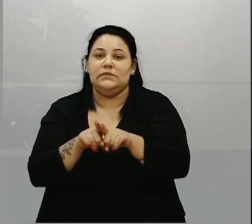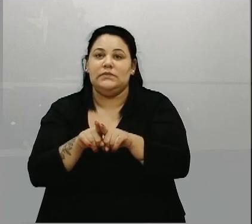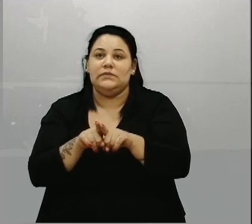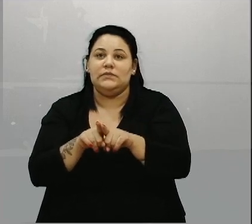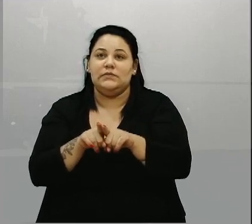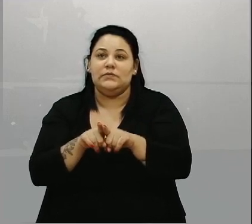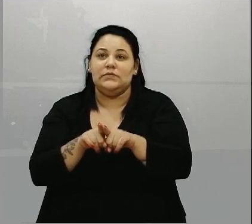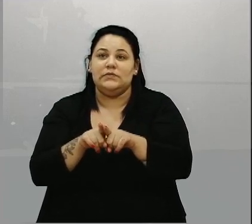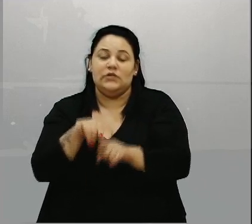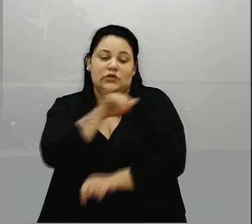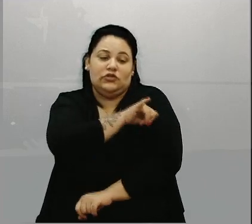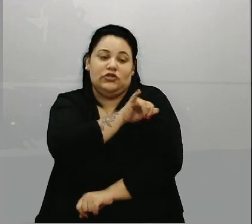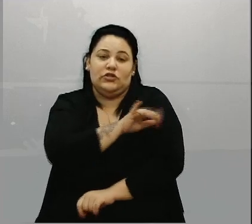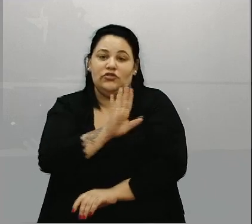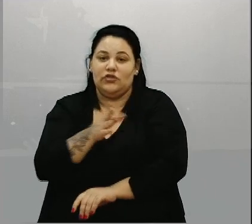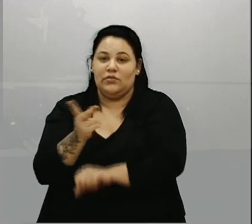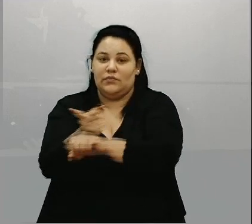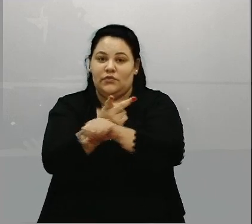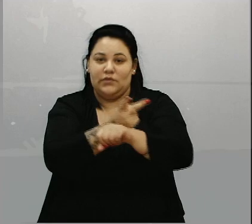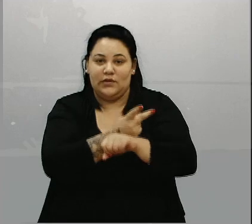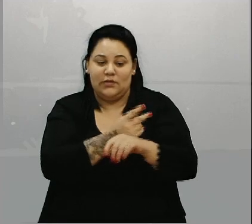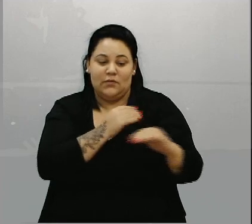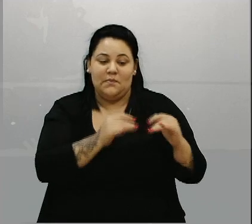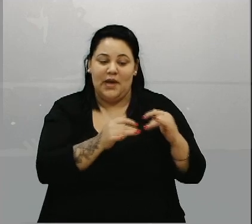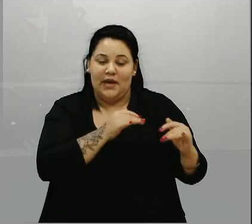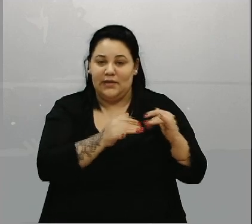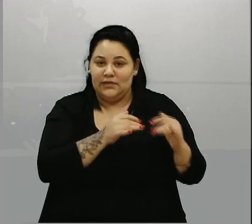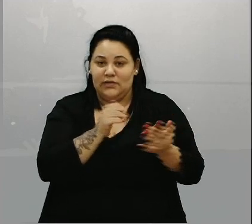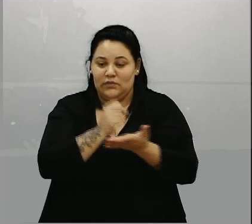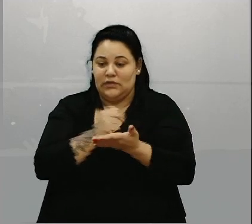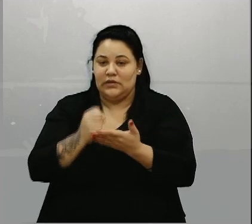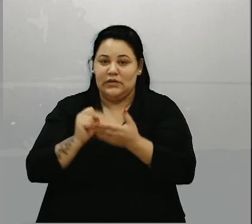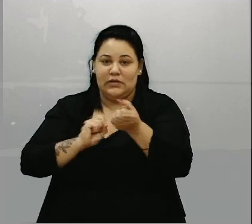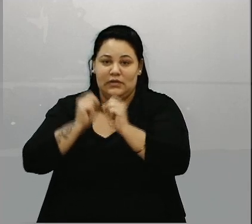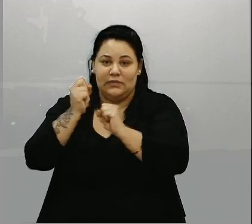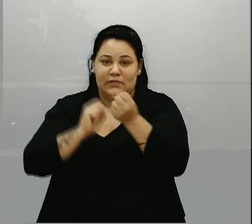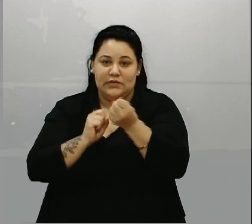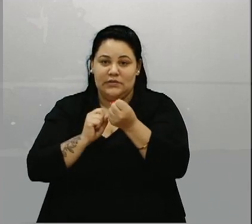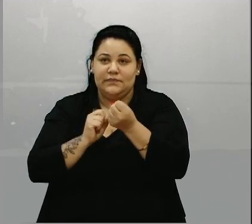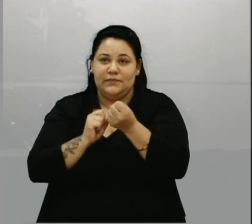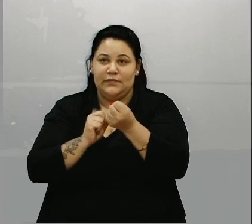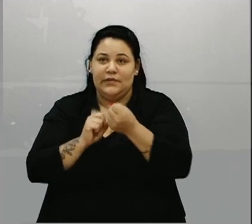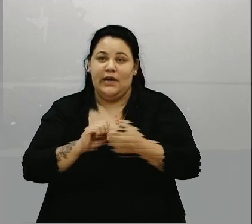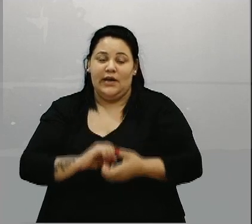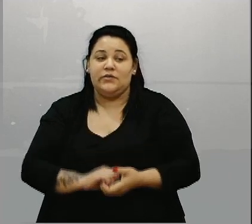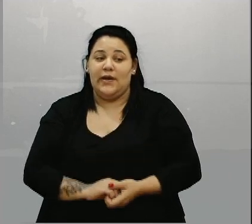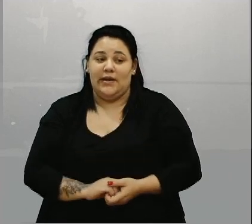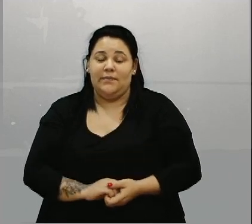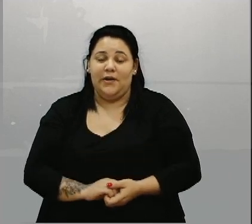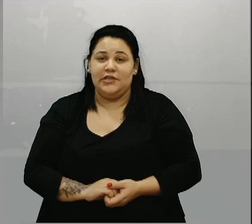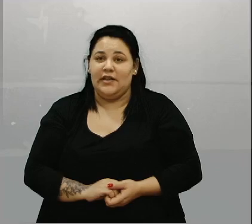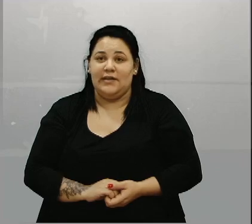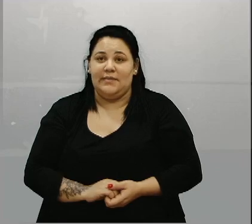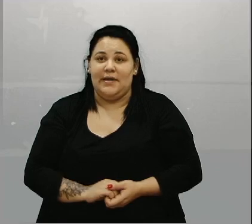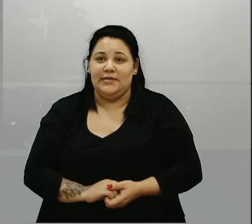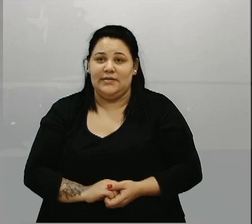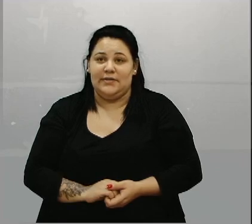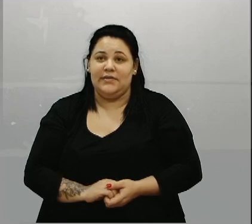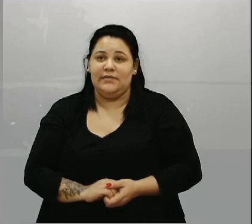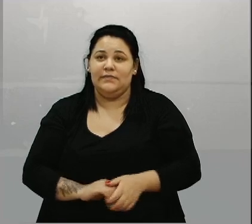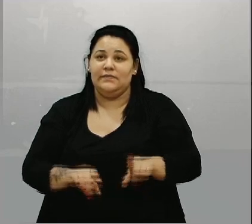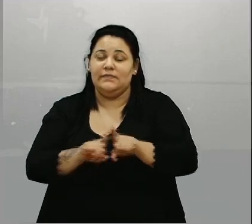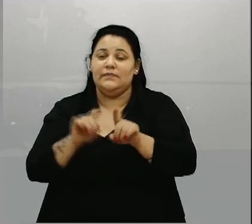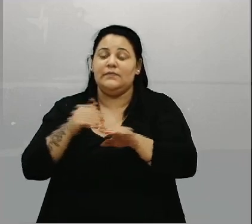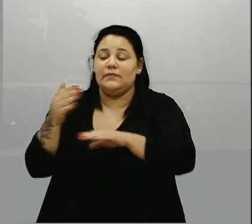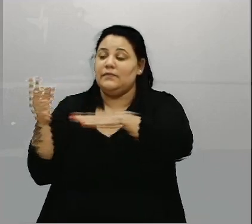foi buscado máquinas, foi contratado também empresa de fora, foi contratado empresa especializada que tem máquina para